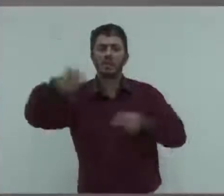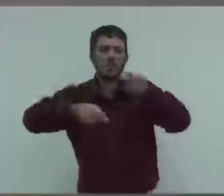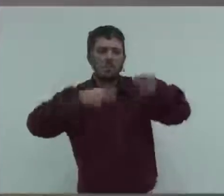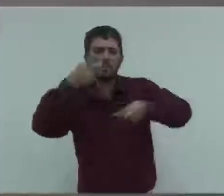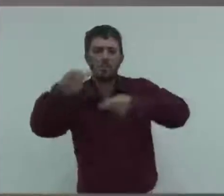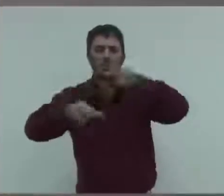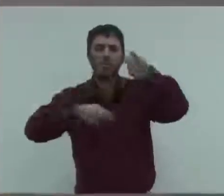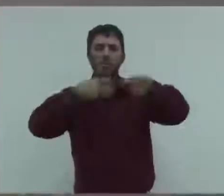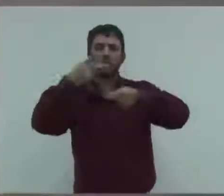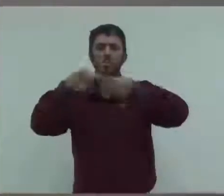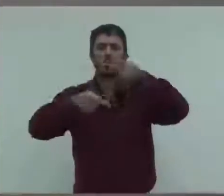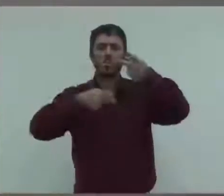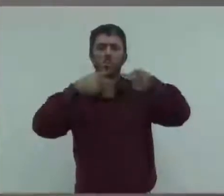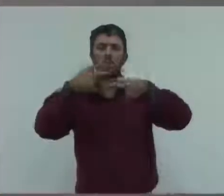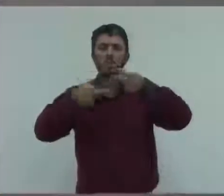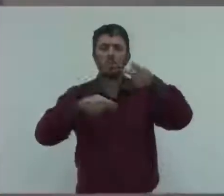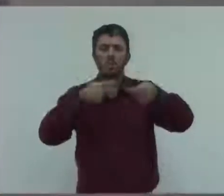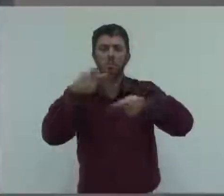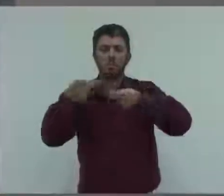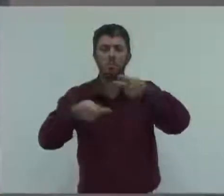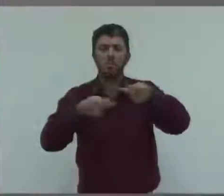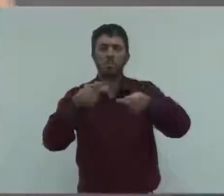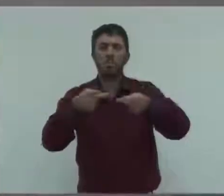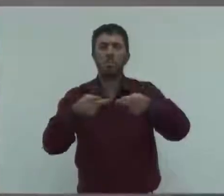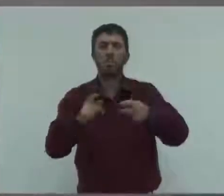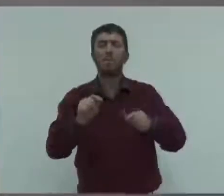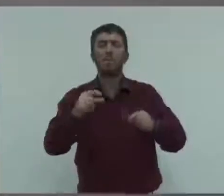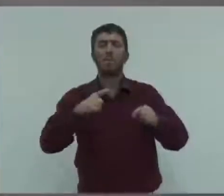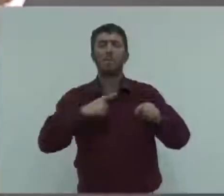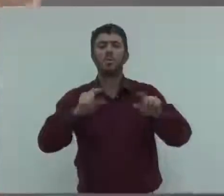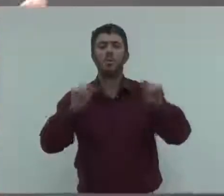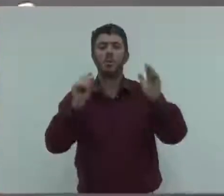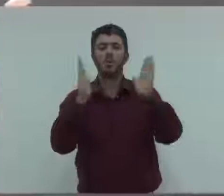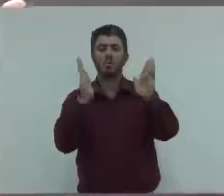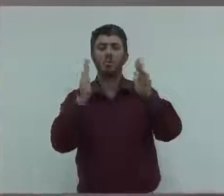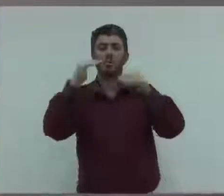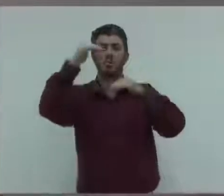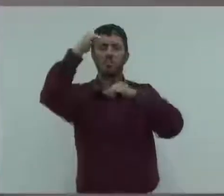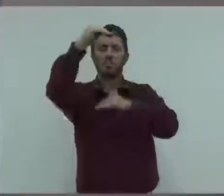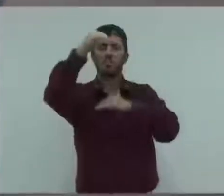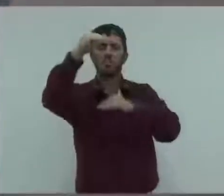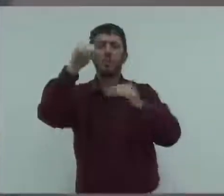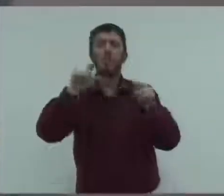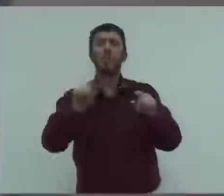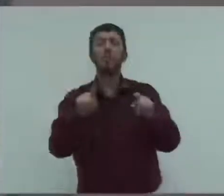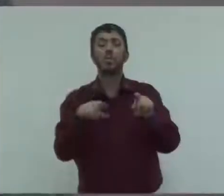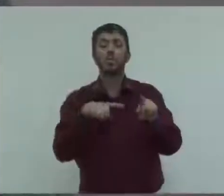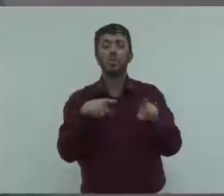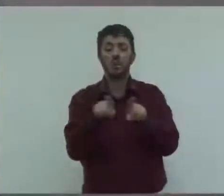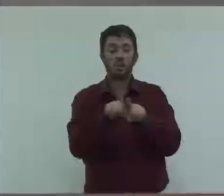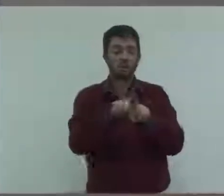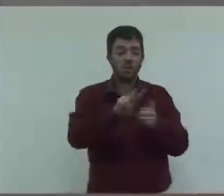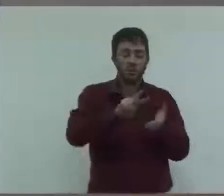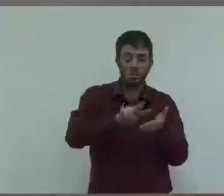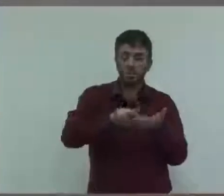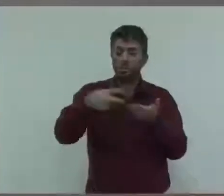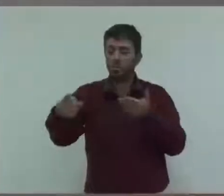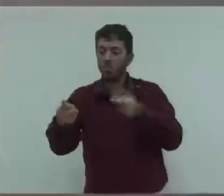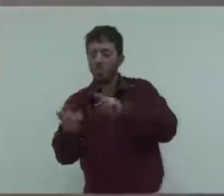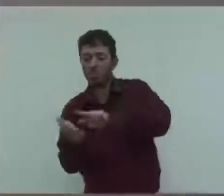enquadramento e o que é transposição, também ouvimos deles.